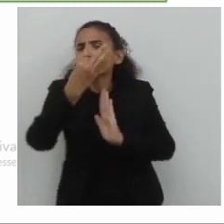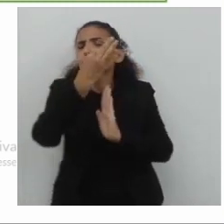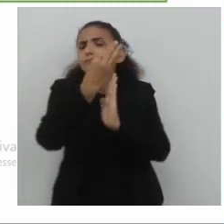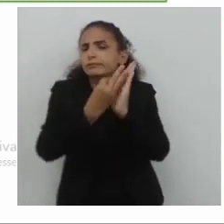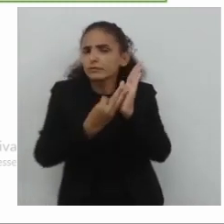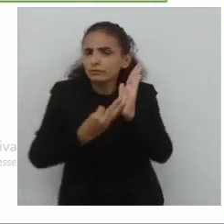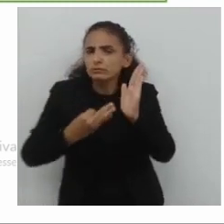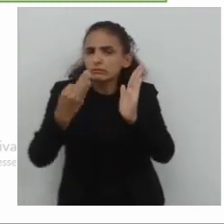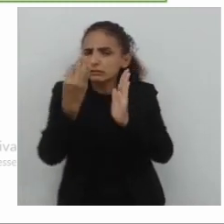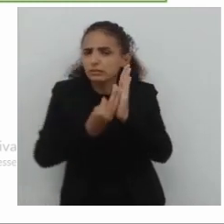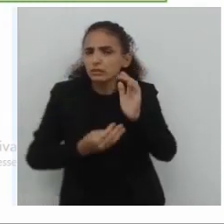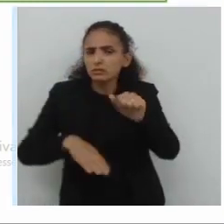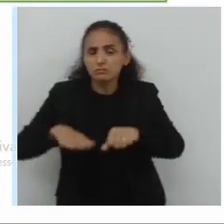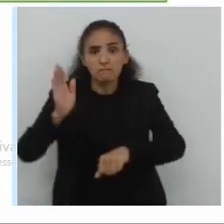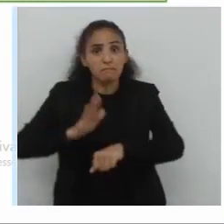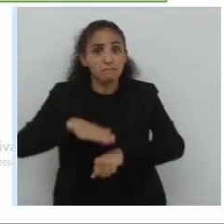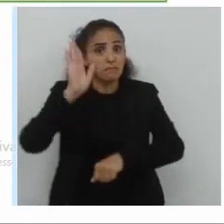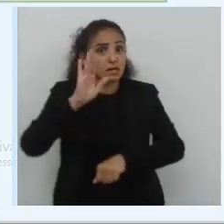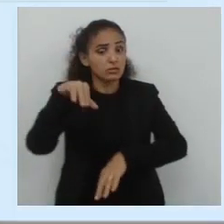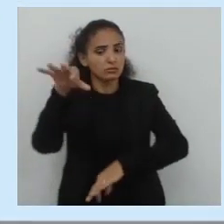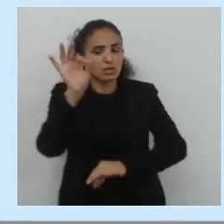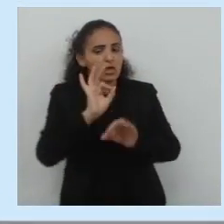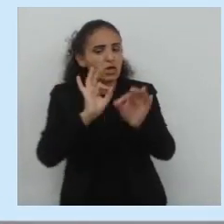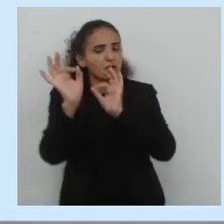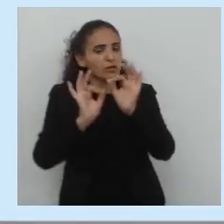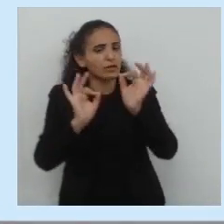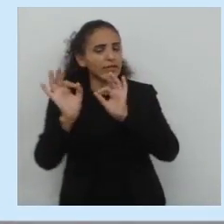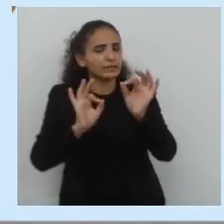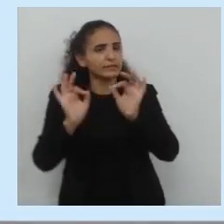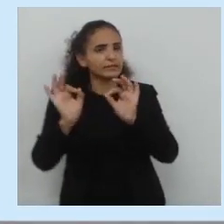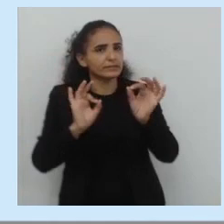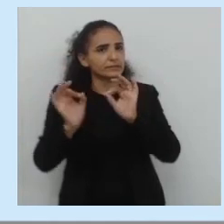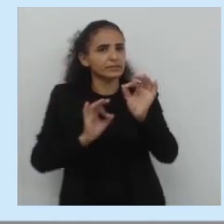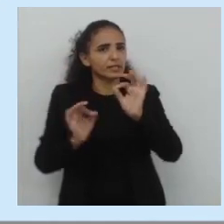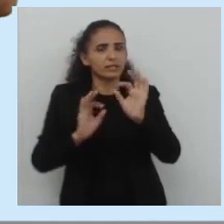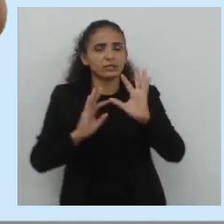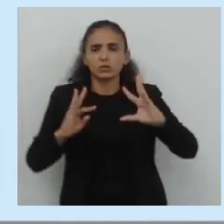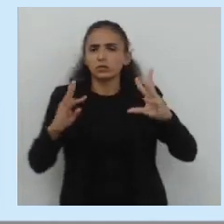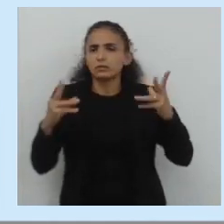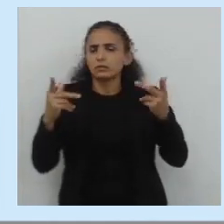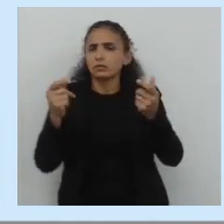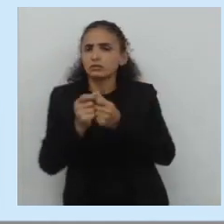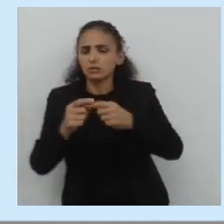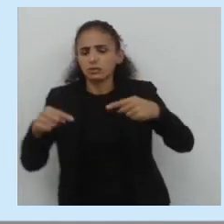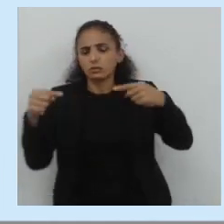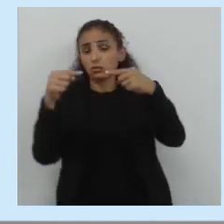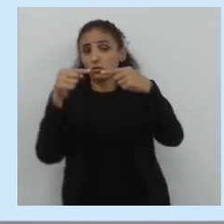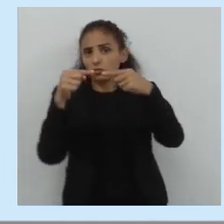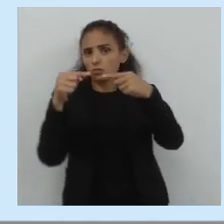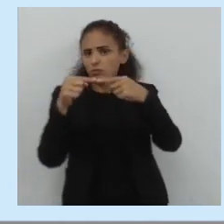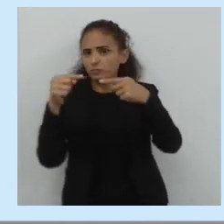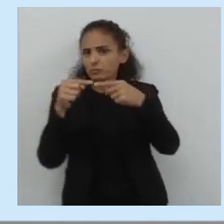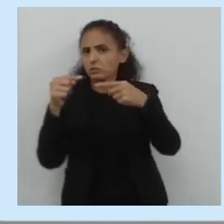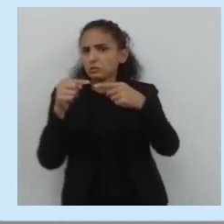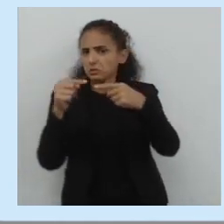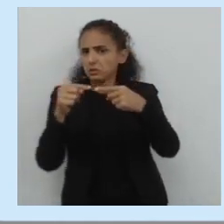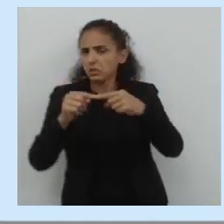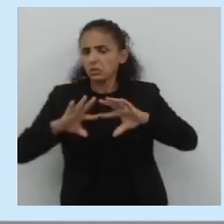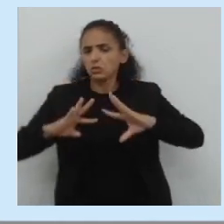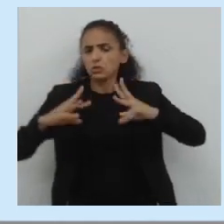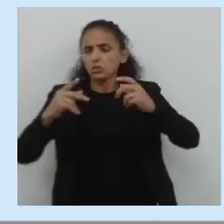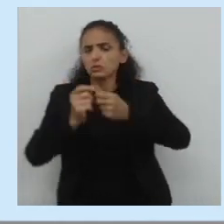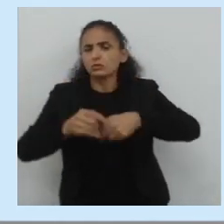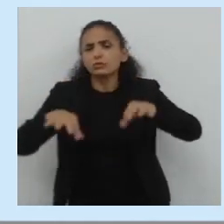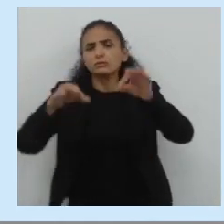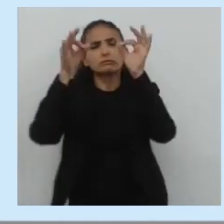seu texto mais organizado. Vejam só, textualidade, certo? Coerência, coesão, seu